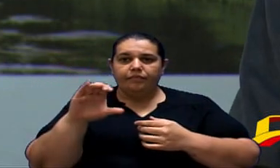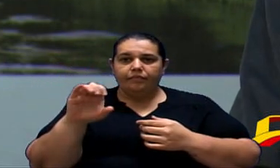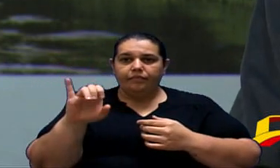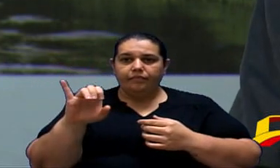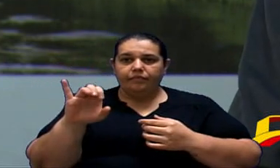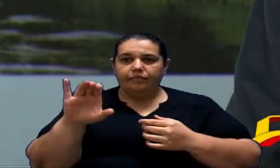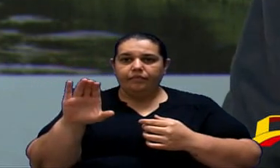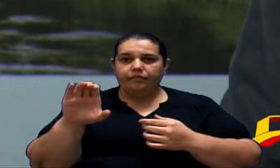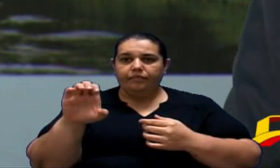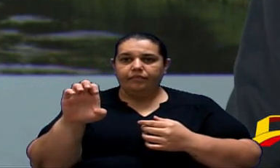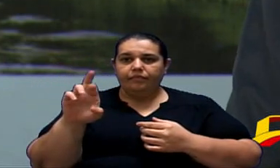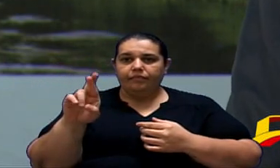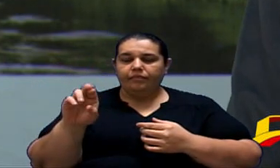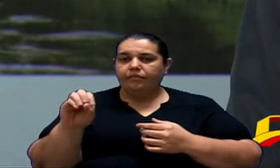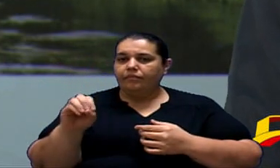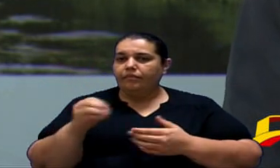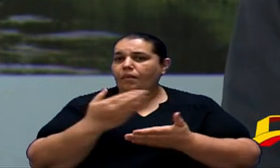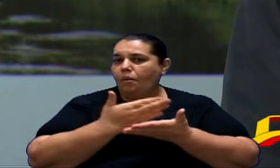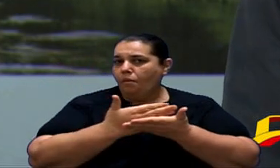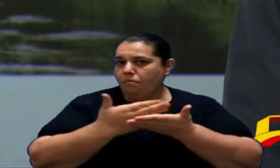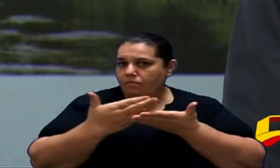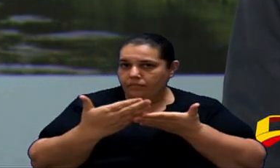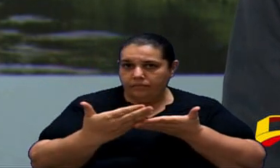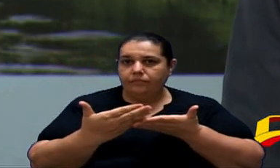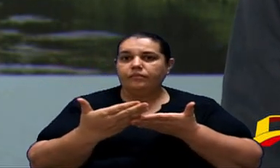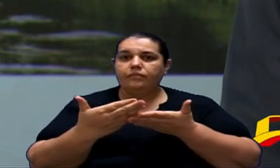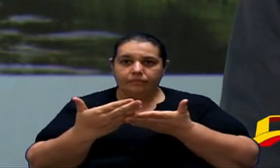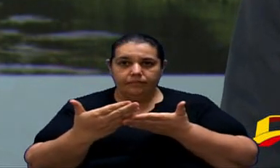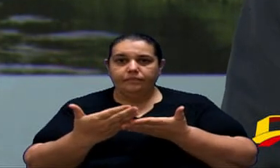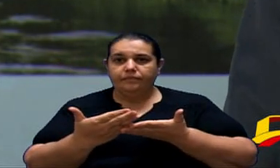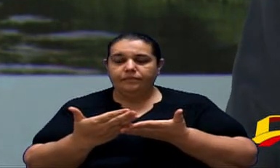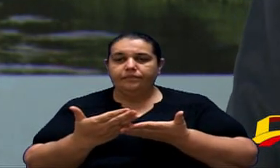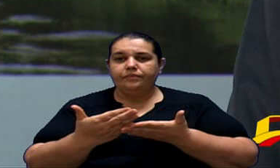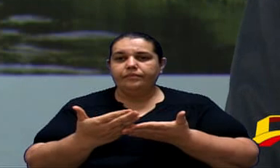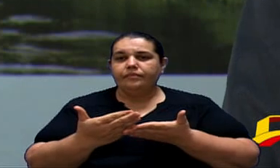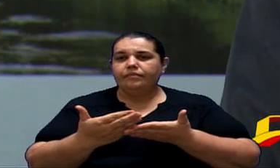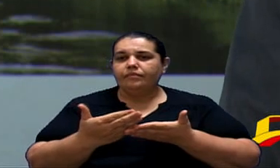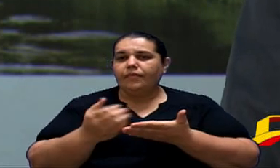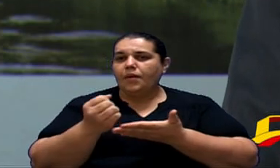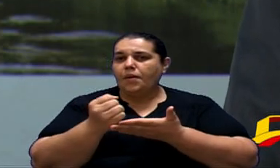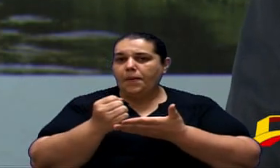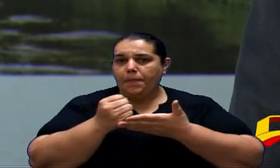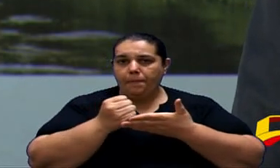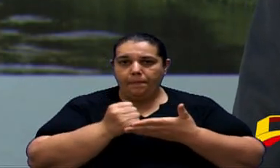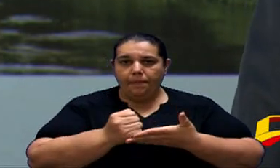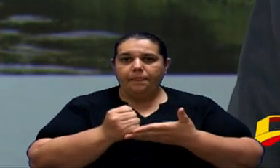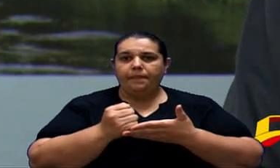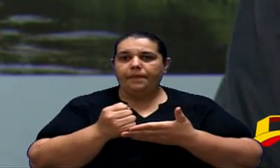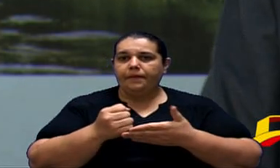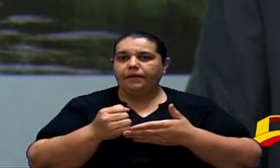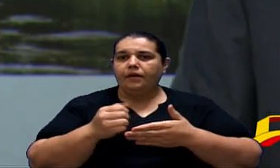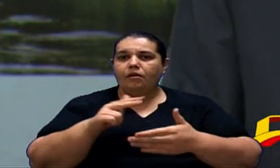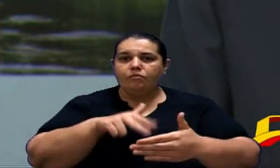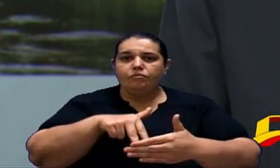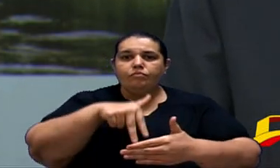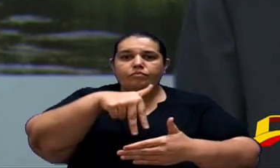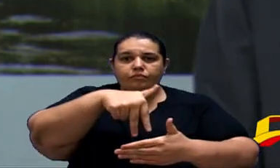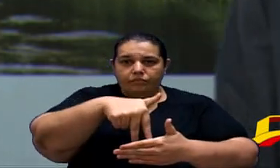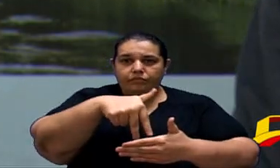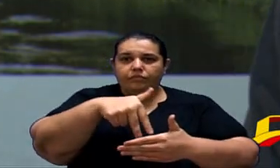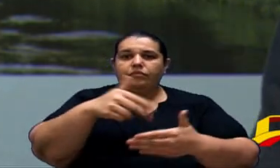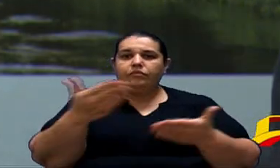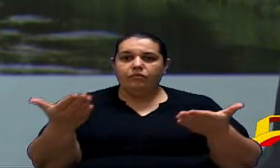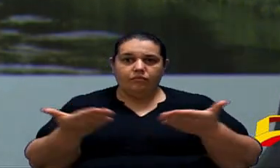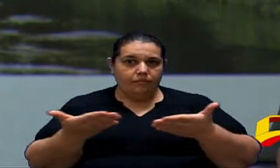Pela Iniciativa De trazer A tribuna Desta casa